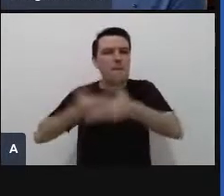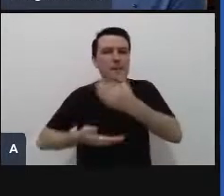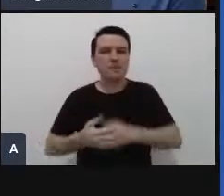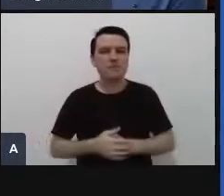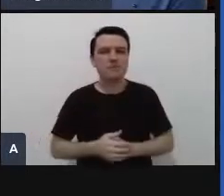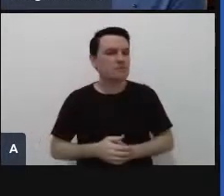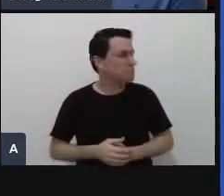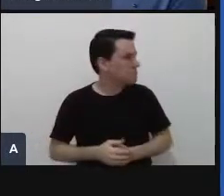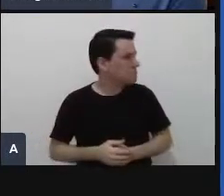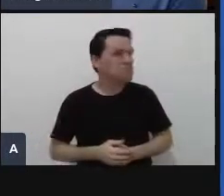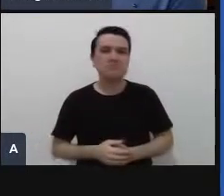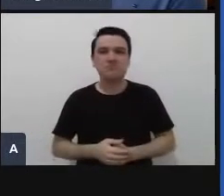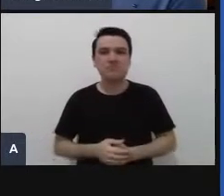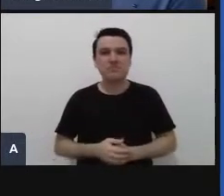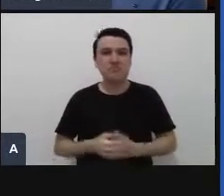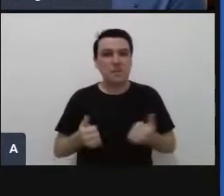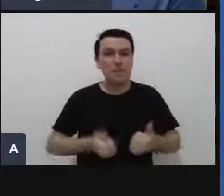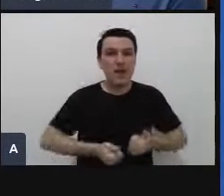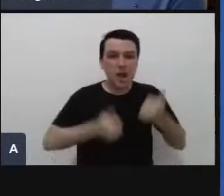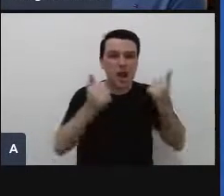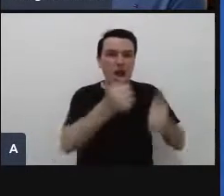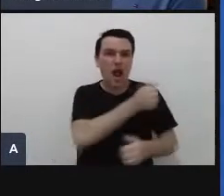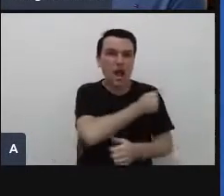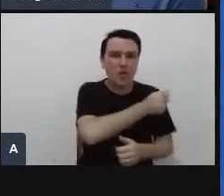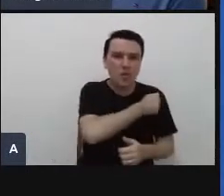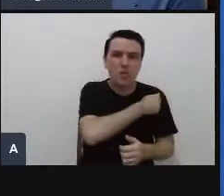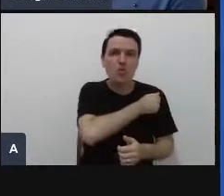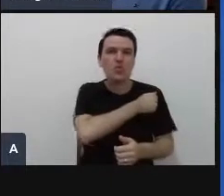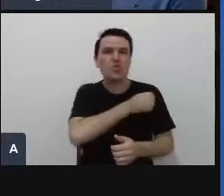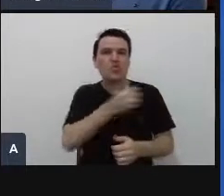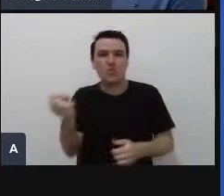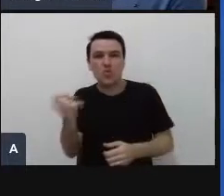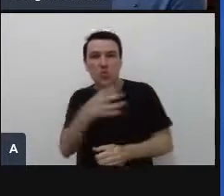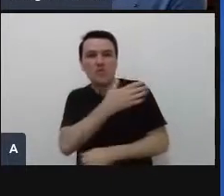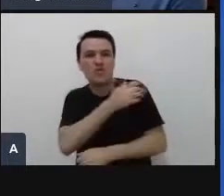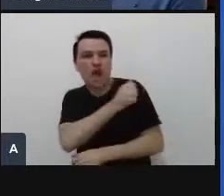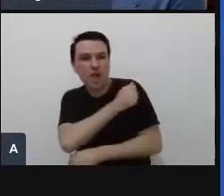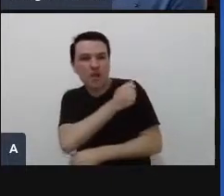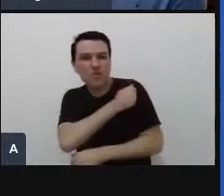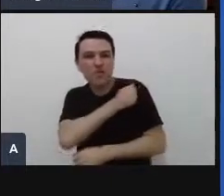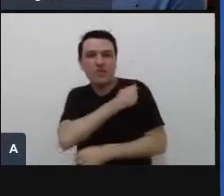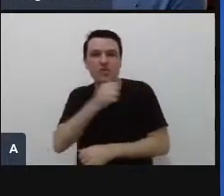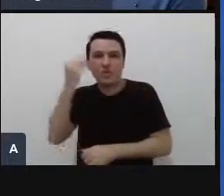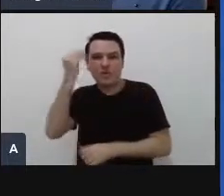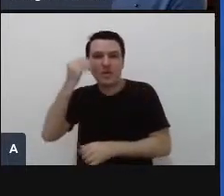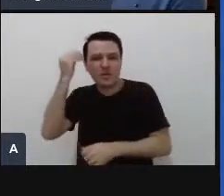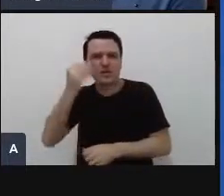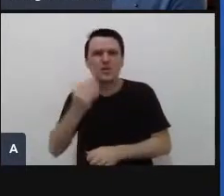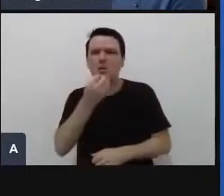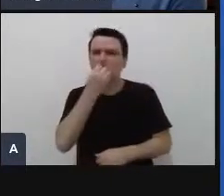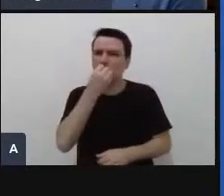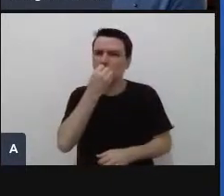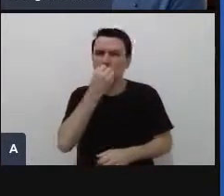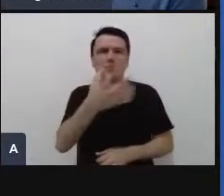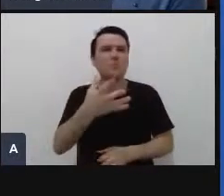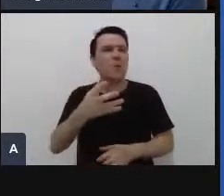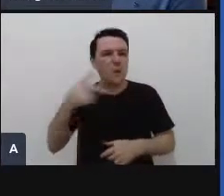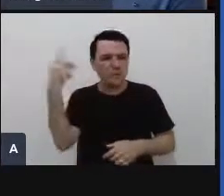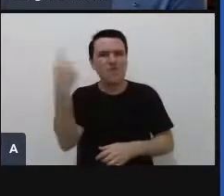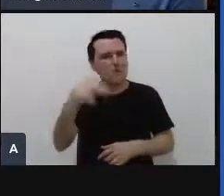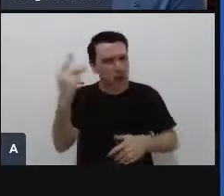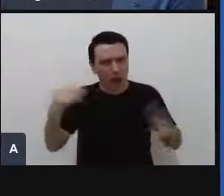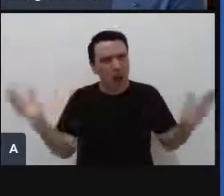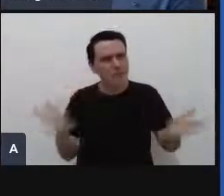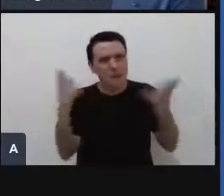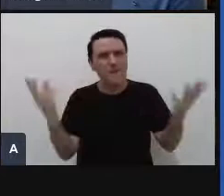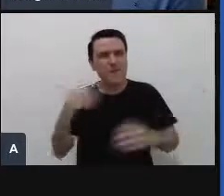melhor integração cooperação entre os estudantes calouros e veteranos excelente poxa muito bom gente vamos lá vamos lá vamos botar